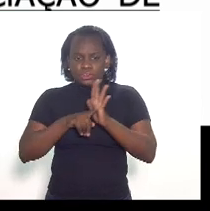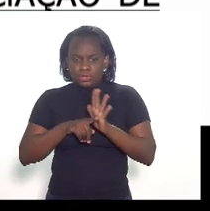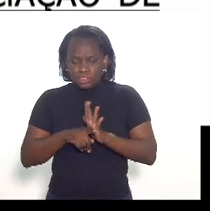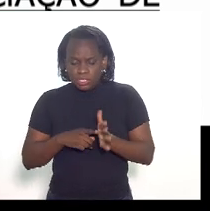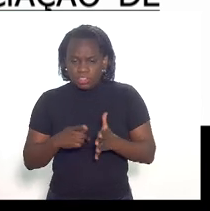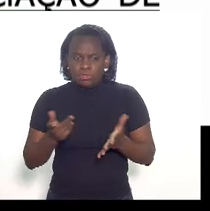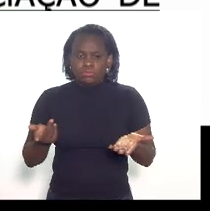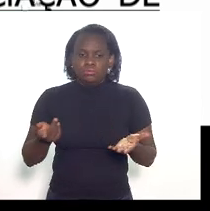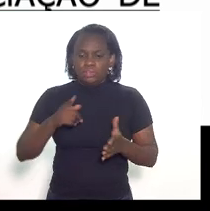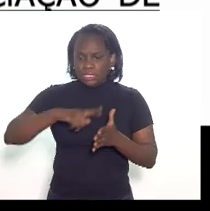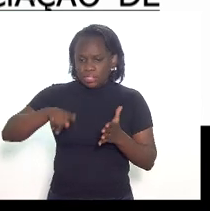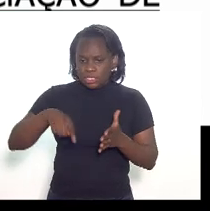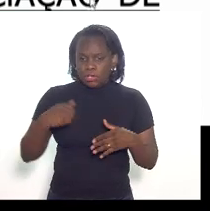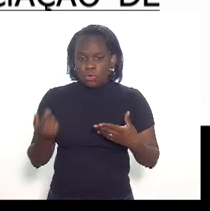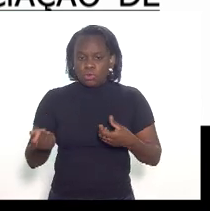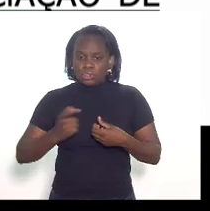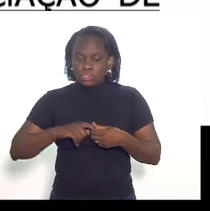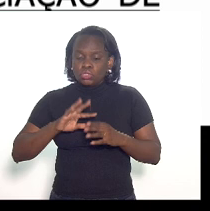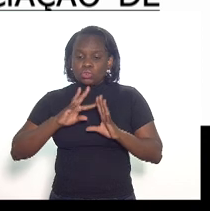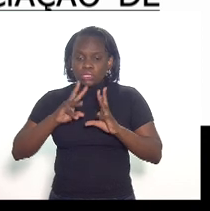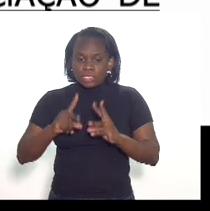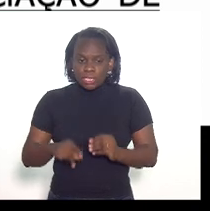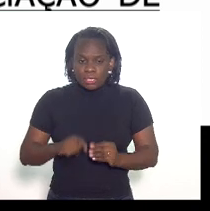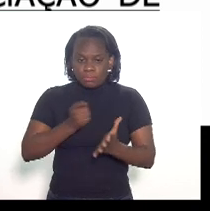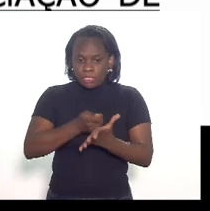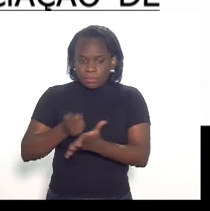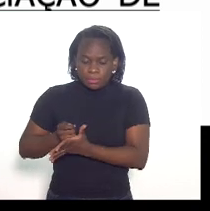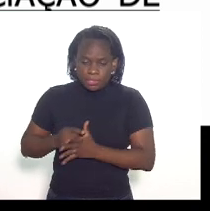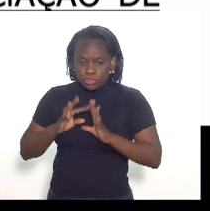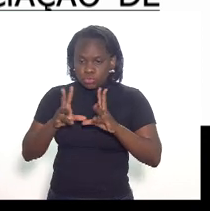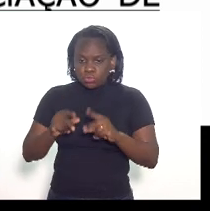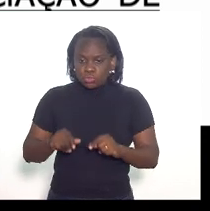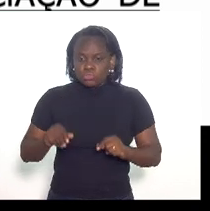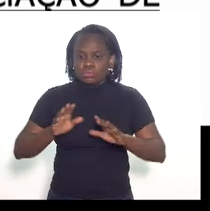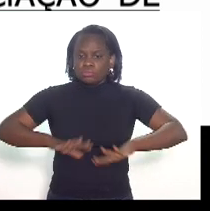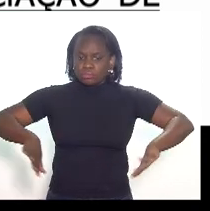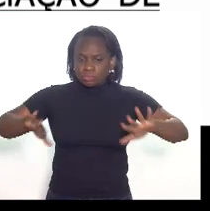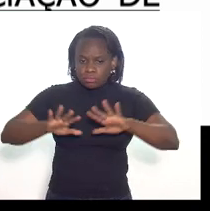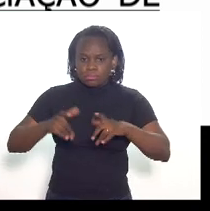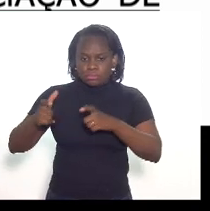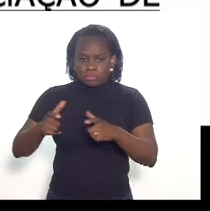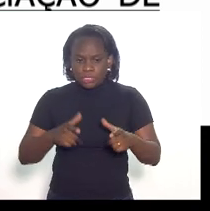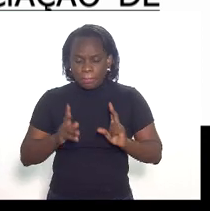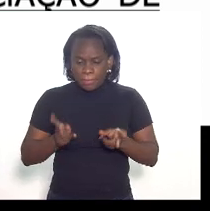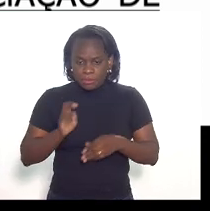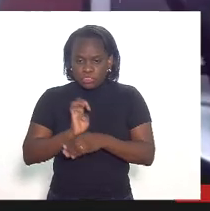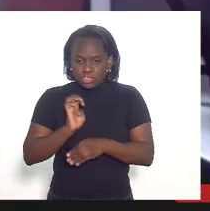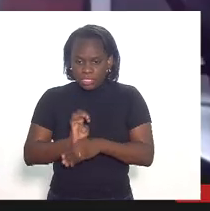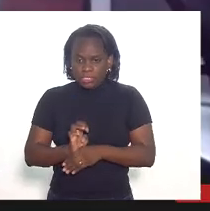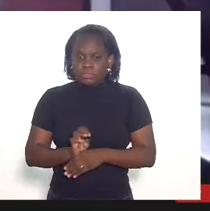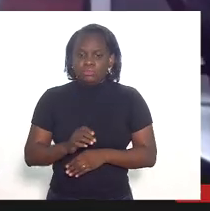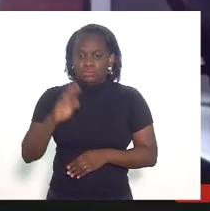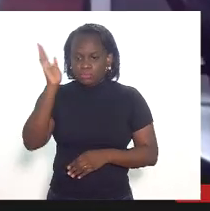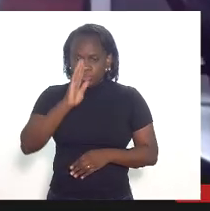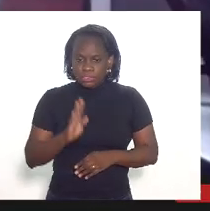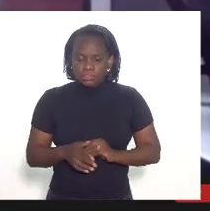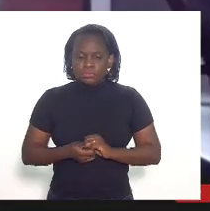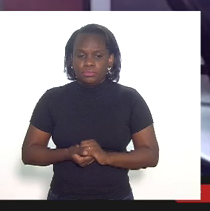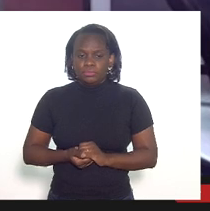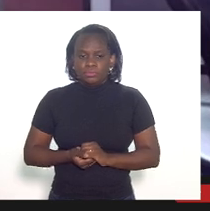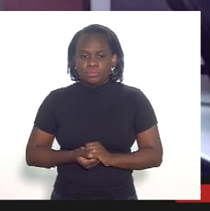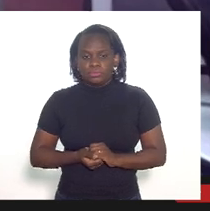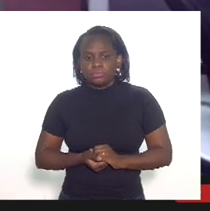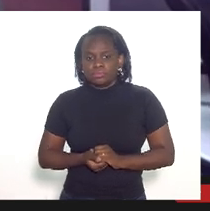ou estornado pelo total da depreciação de todos os ativos dos campos localizados no mesmo estado da federação